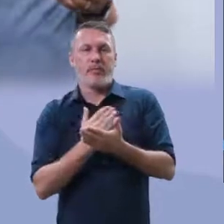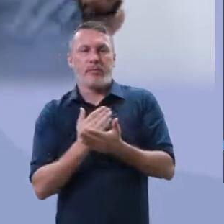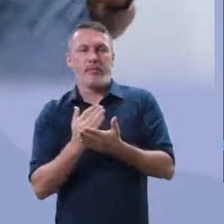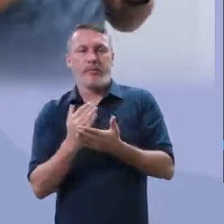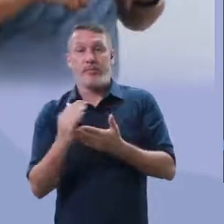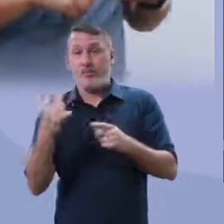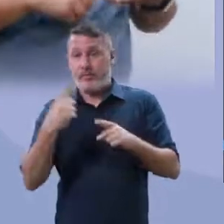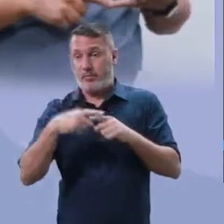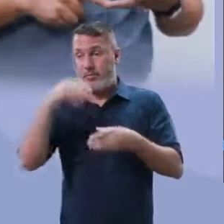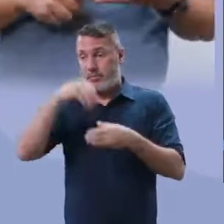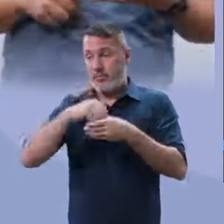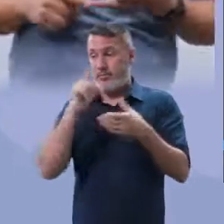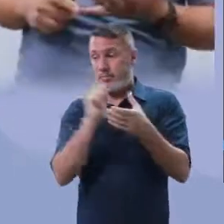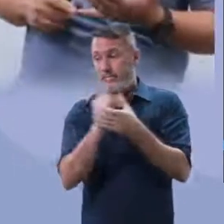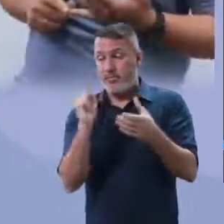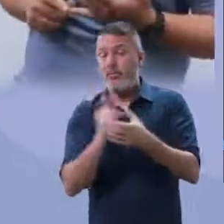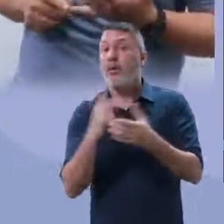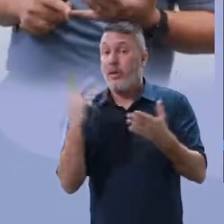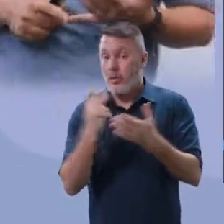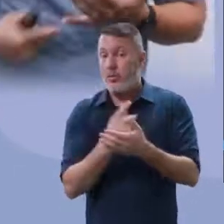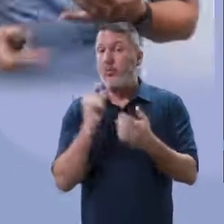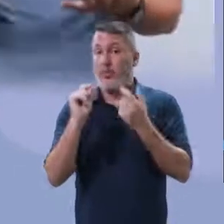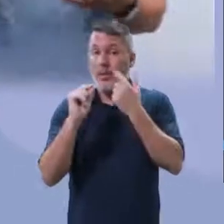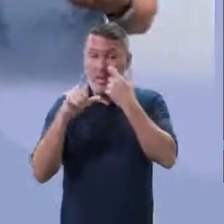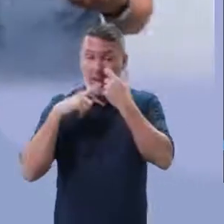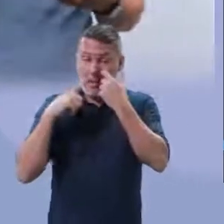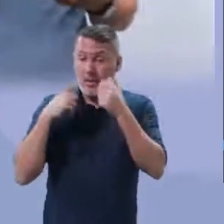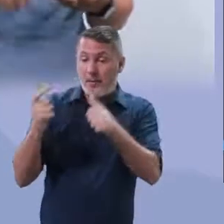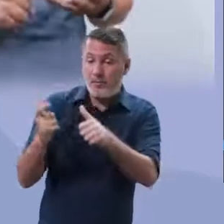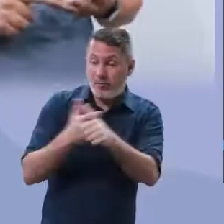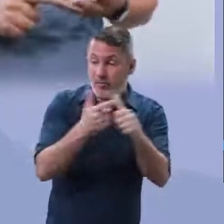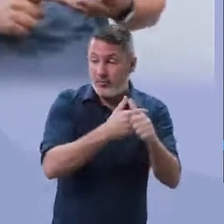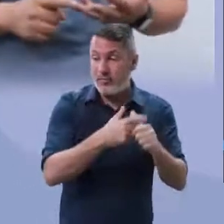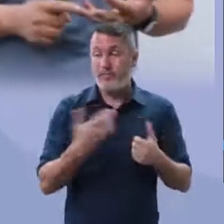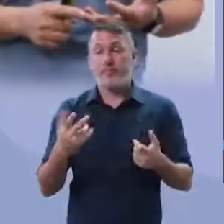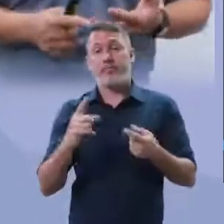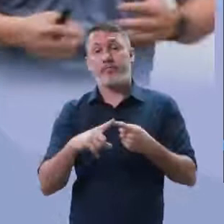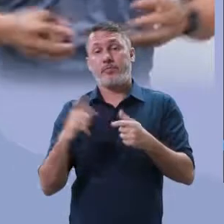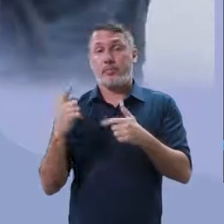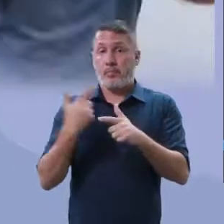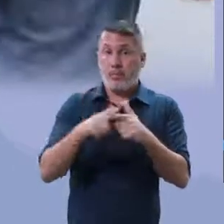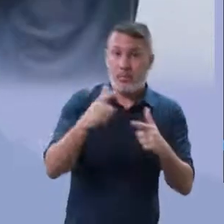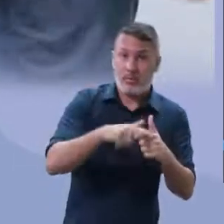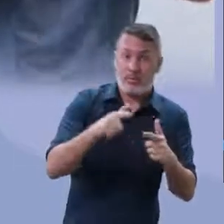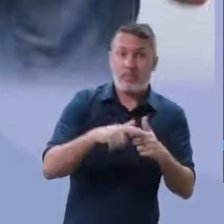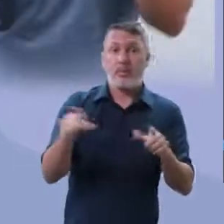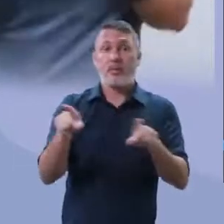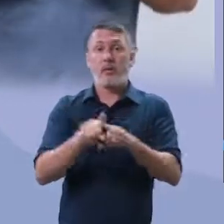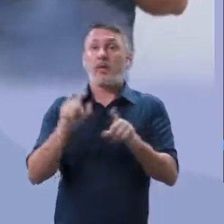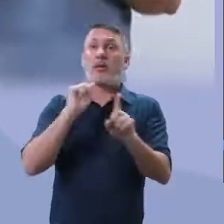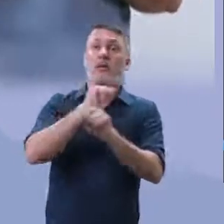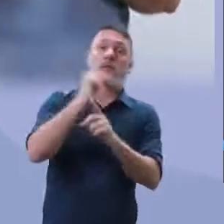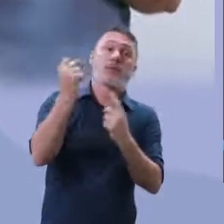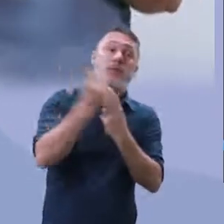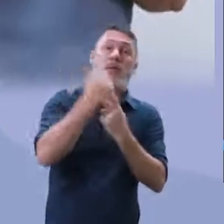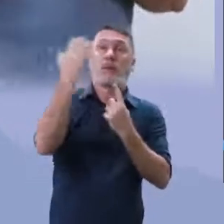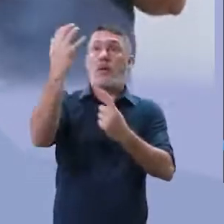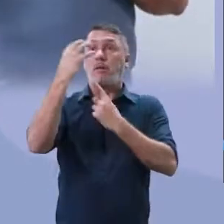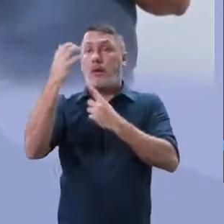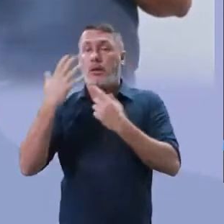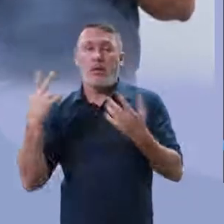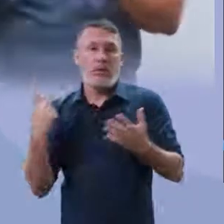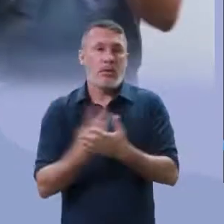Dentro desse isolamento, nós temos aqui as questões das dívidas. Dentro desse isolamento, nós temos as questões dos problemas, da pressão da sociedade.